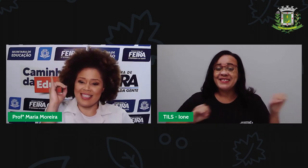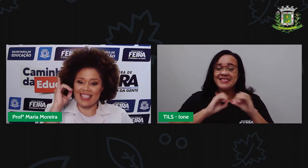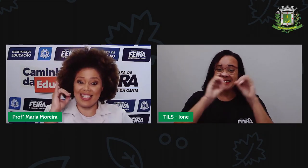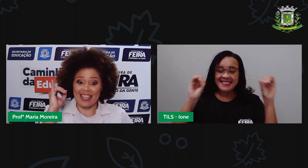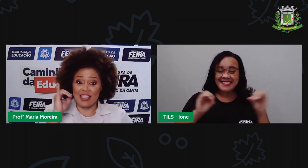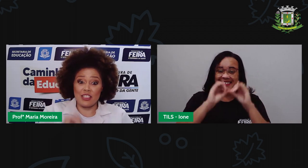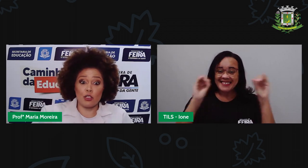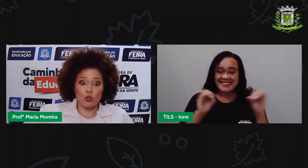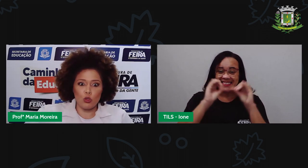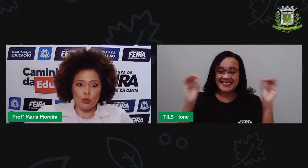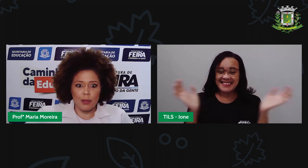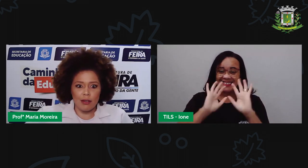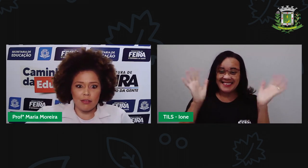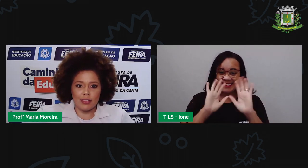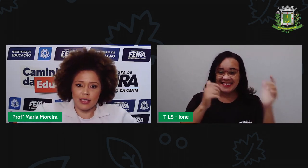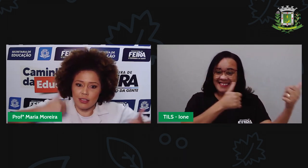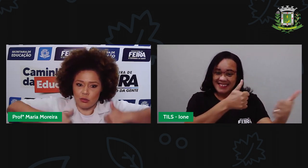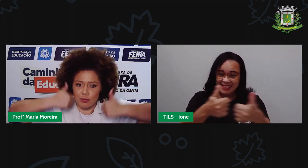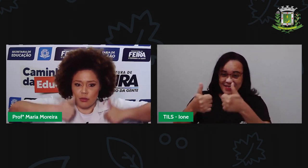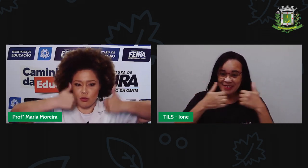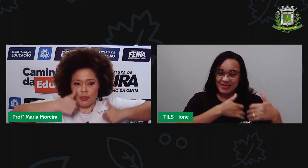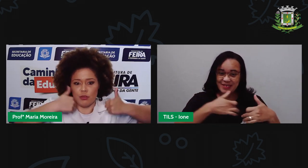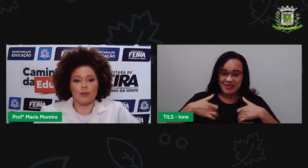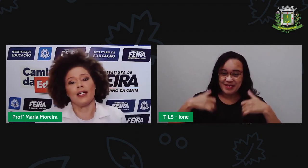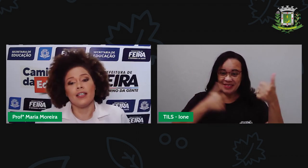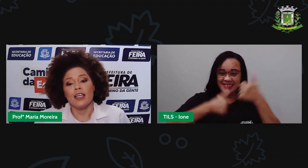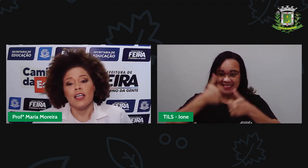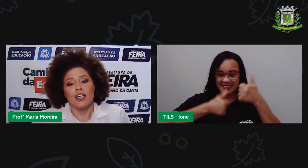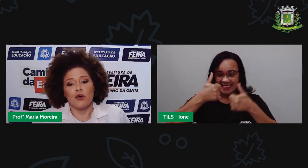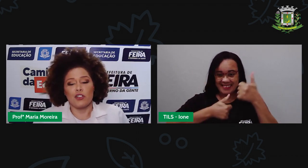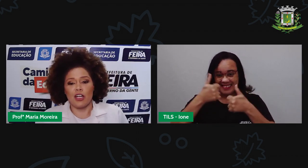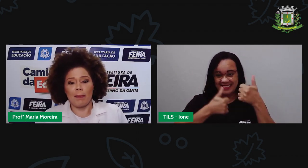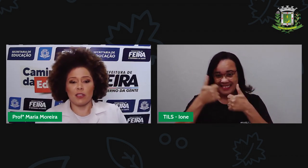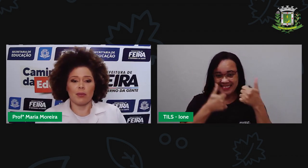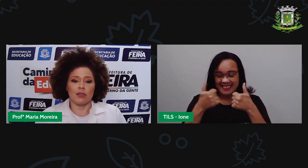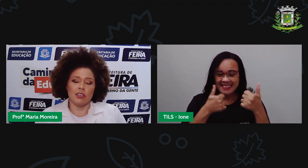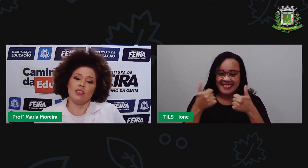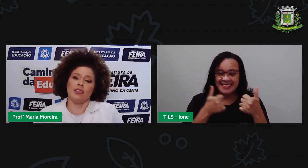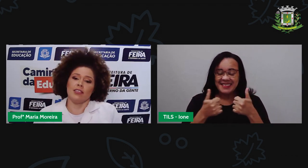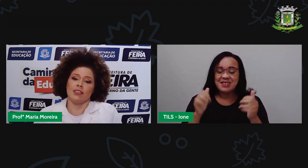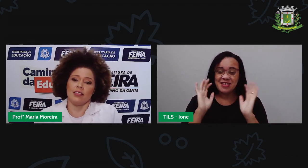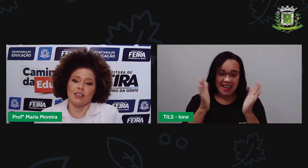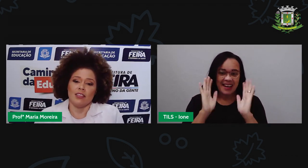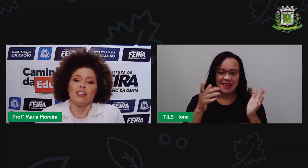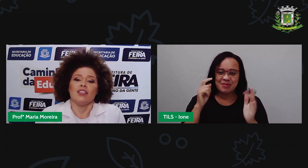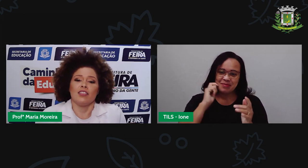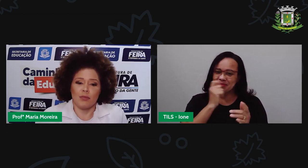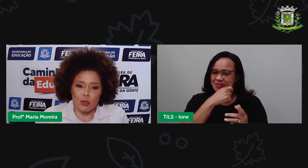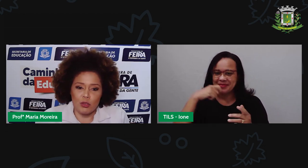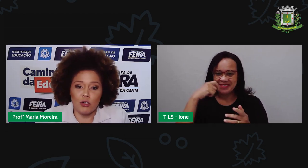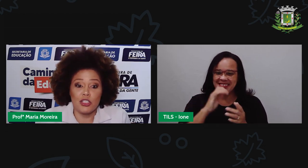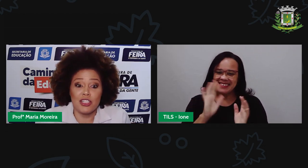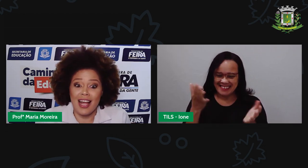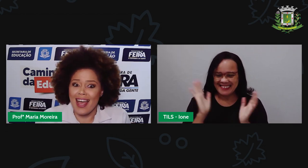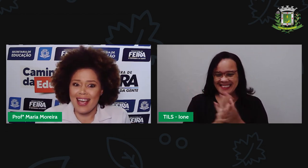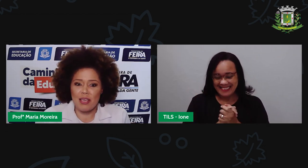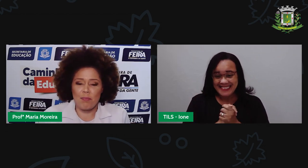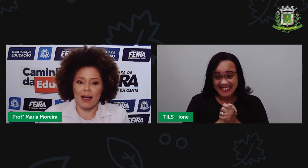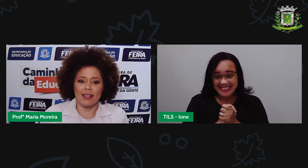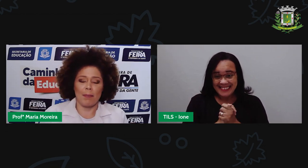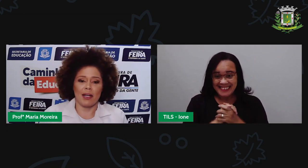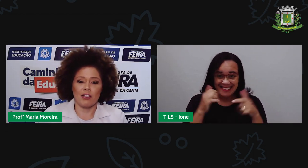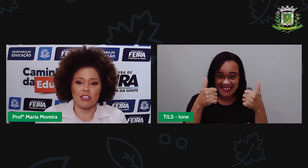Oi gente, tudo bem com vocês? Tudo bem, tudo bem, tudo bem? Ione já passou batom, Ione? Pronto, Ione já está